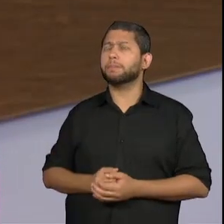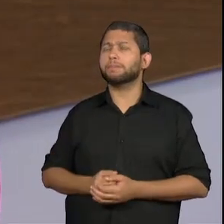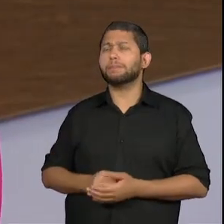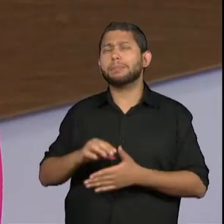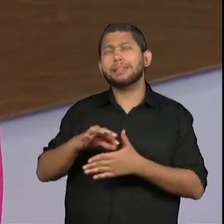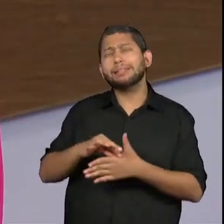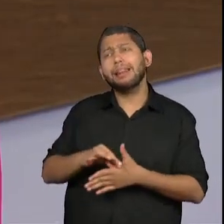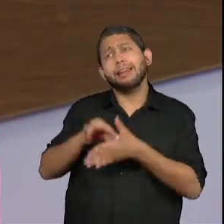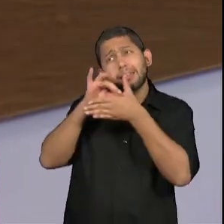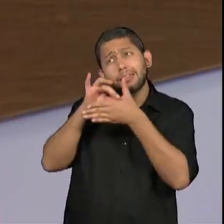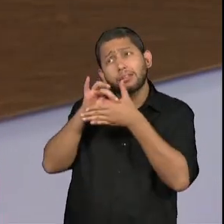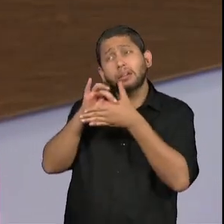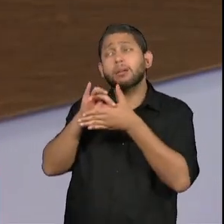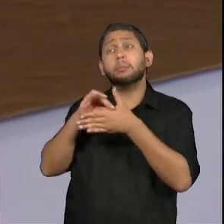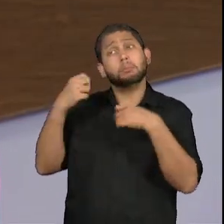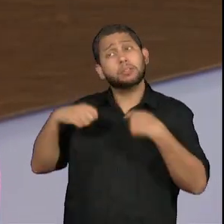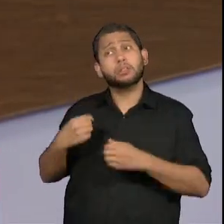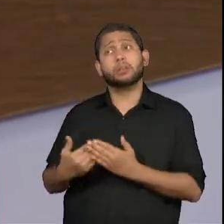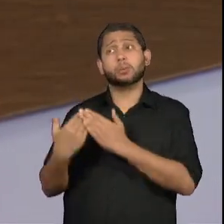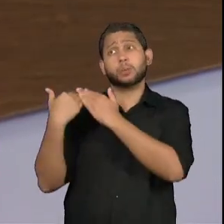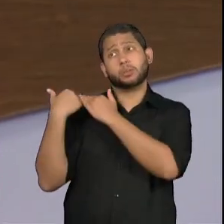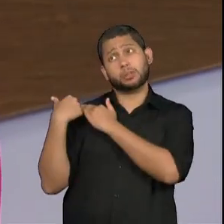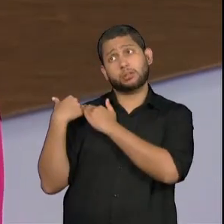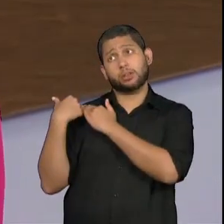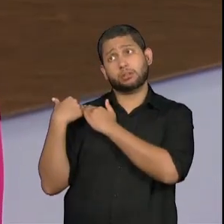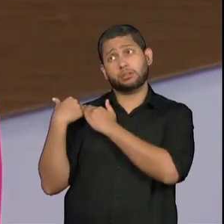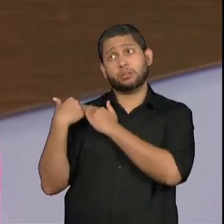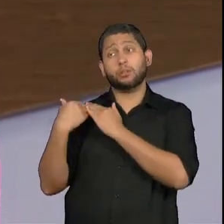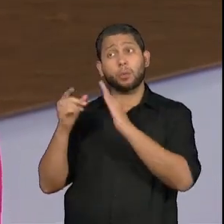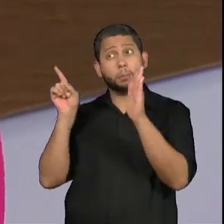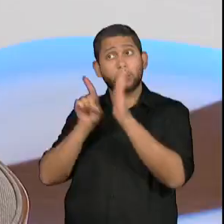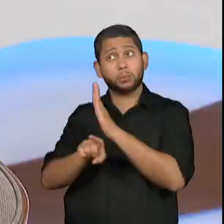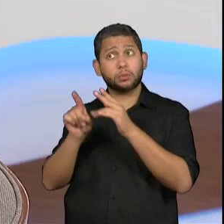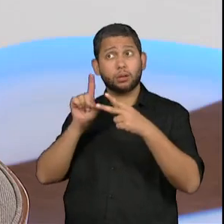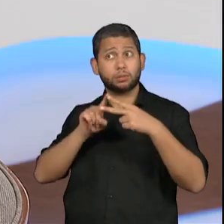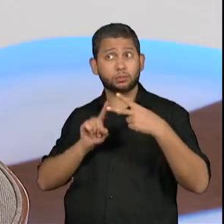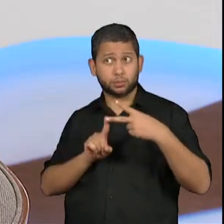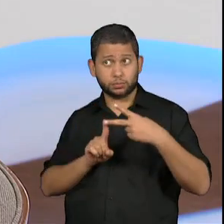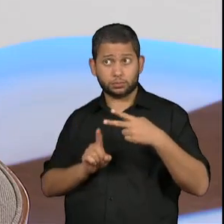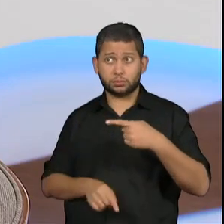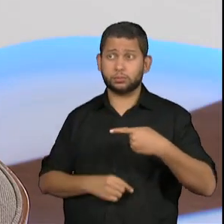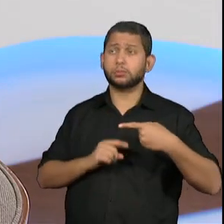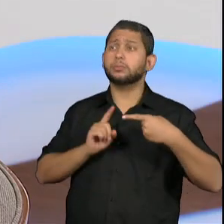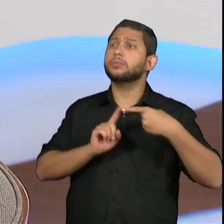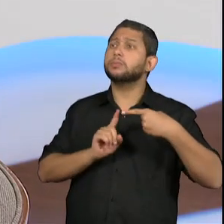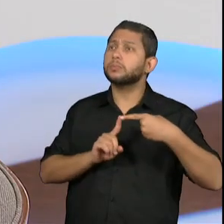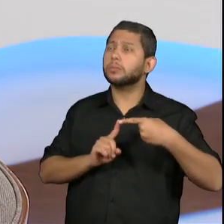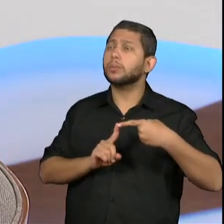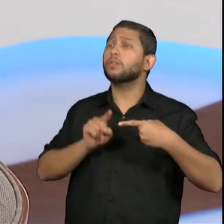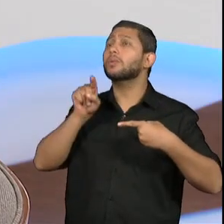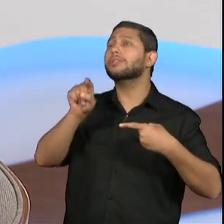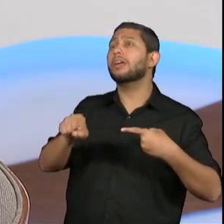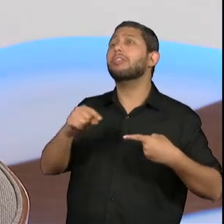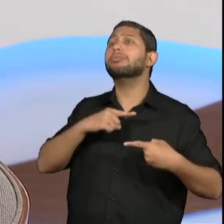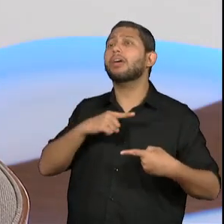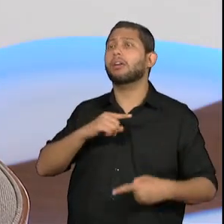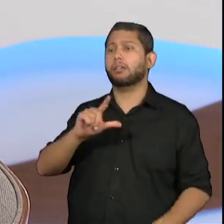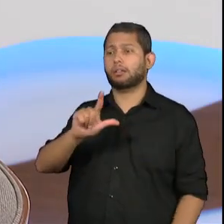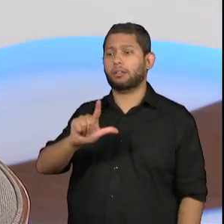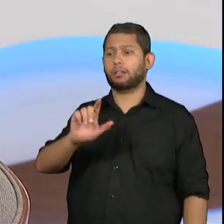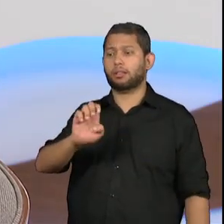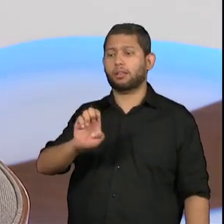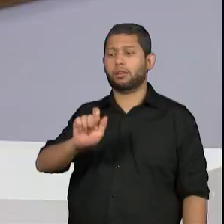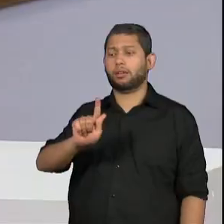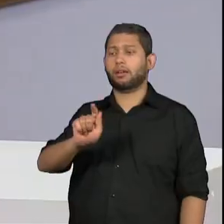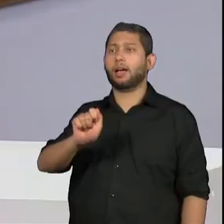lideranças têm a responsabilidade de criar legados. Eu vou fazer duas perguntas. Qual é o legado dessas